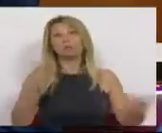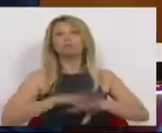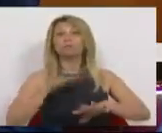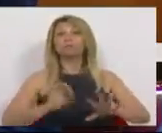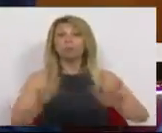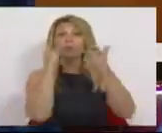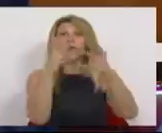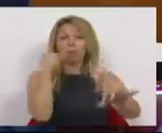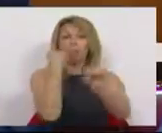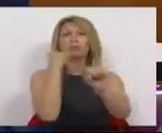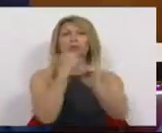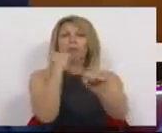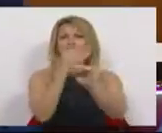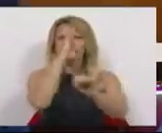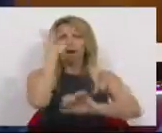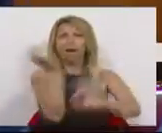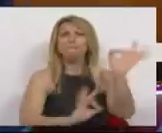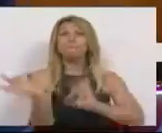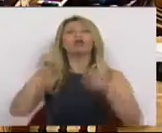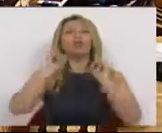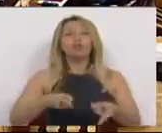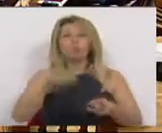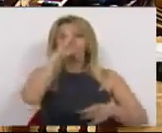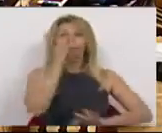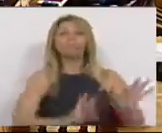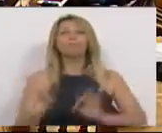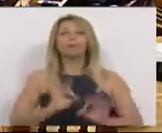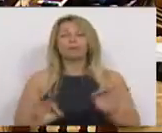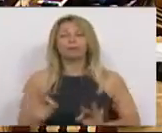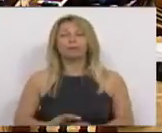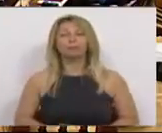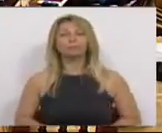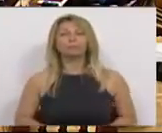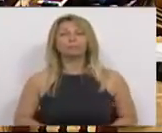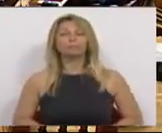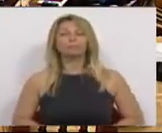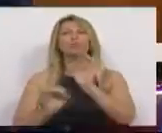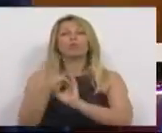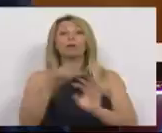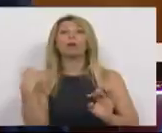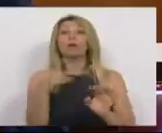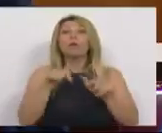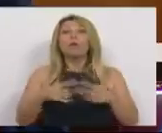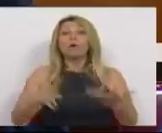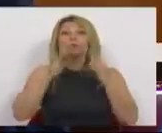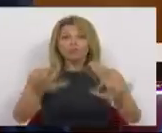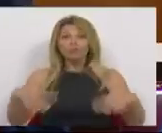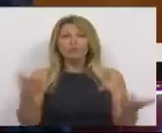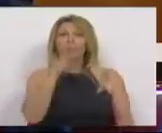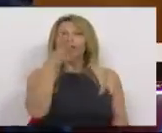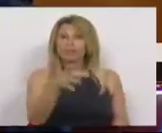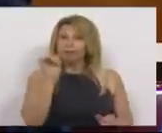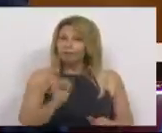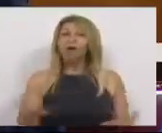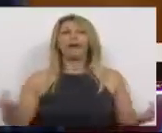de preparação que não foi feito há meio ano, mas que começou há quatro anos atrás. Foi a estratégia